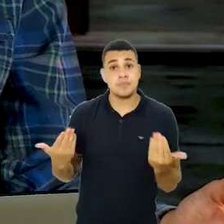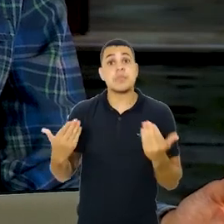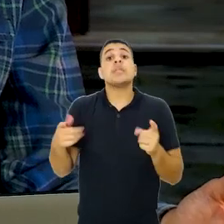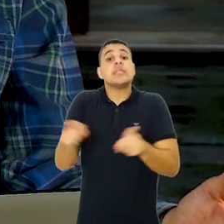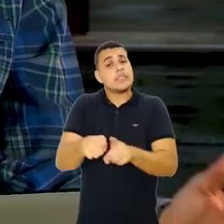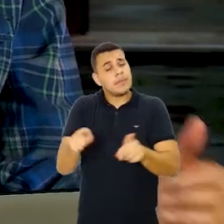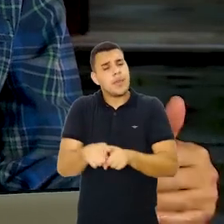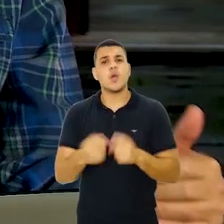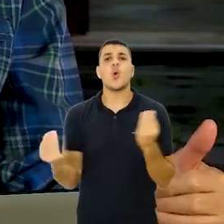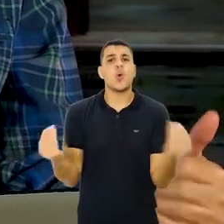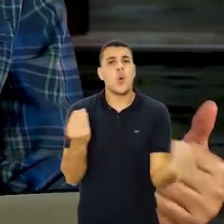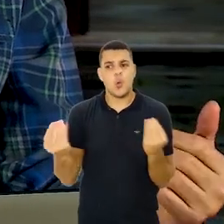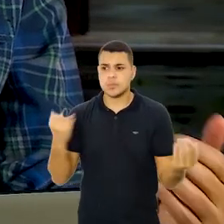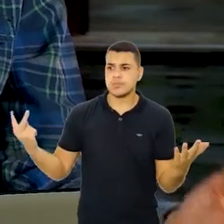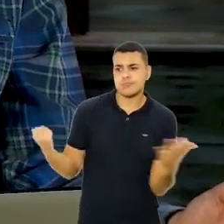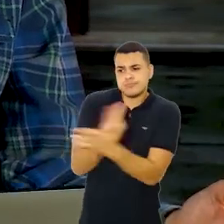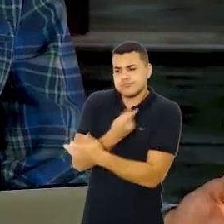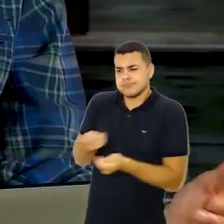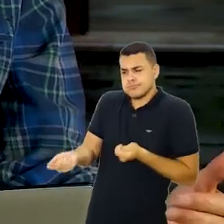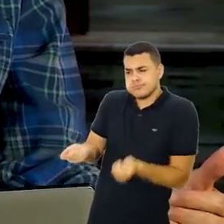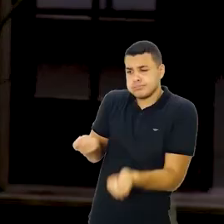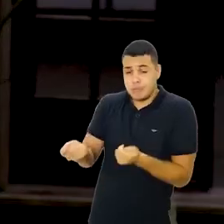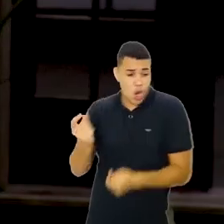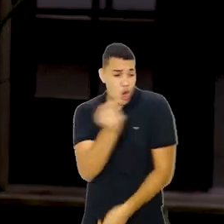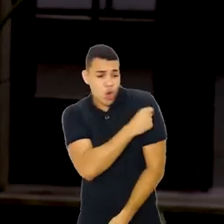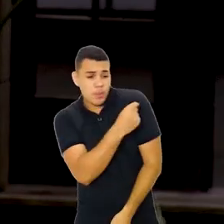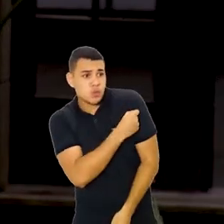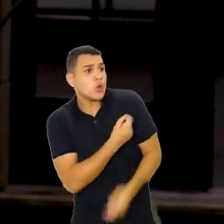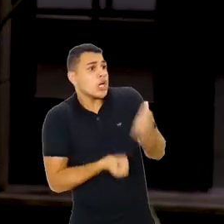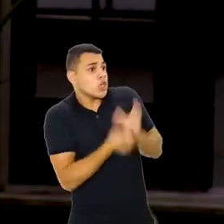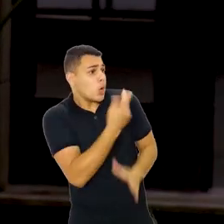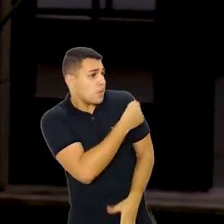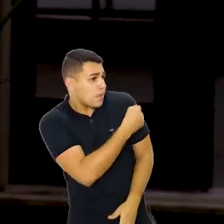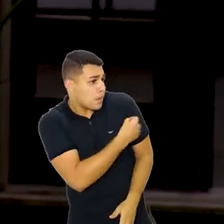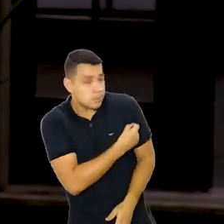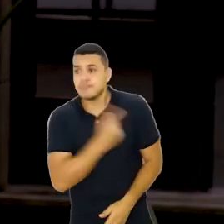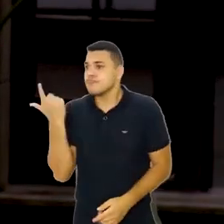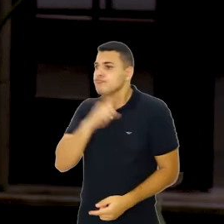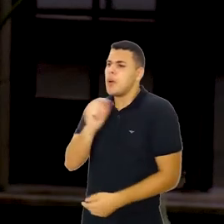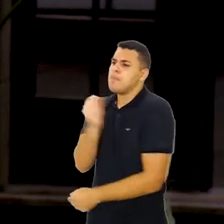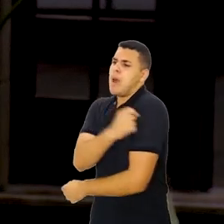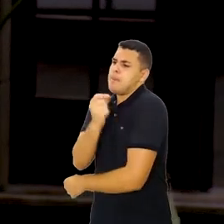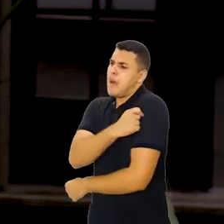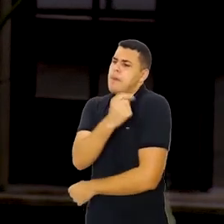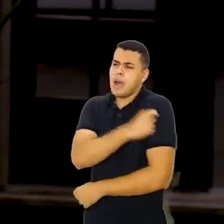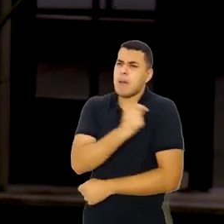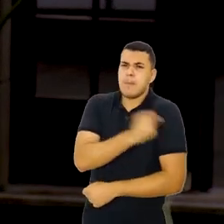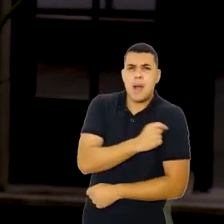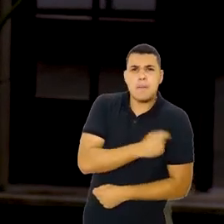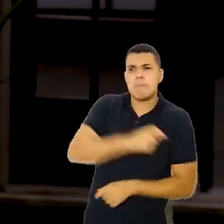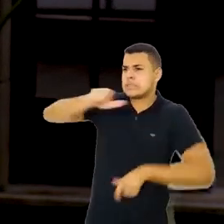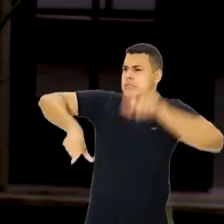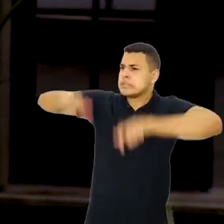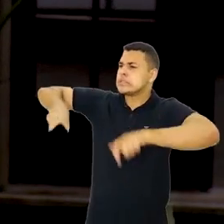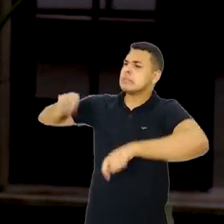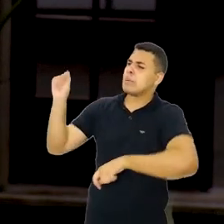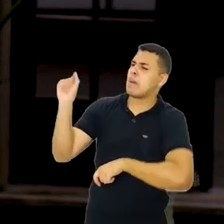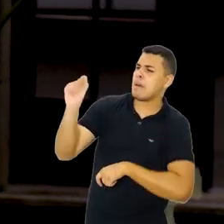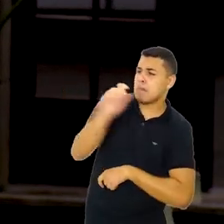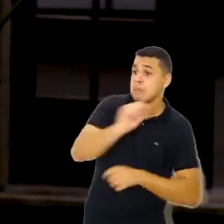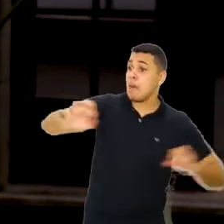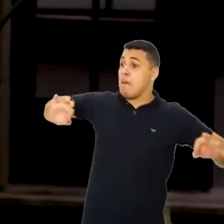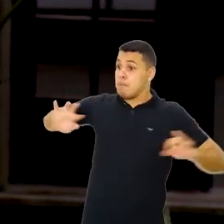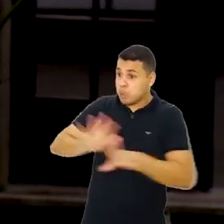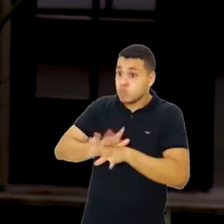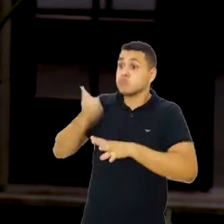da doença e a chegada e a cobertura vacinal no nosso país, nós chegamos a declarar a